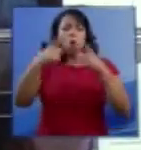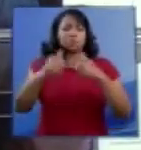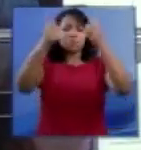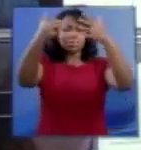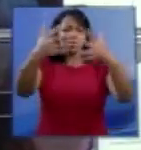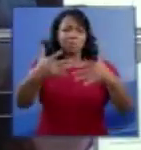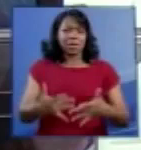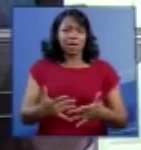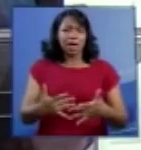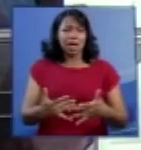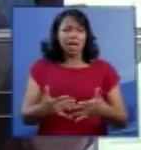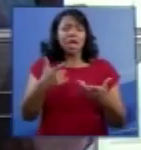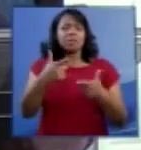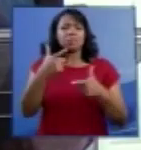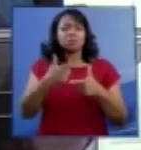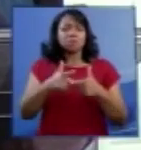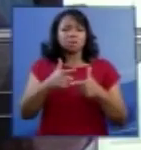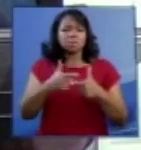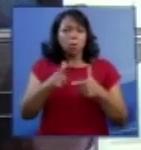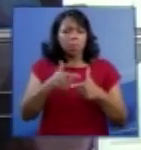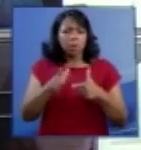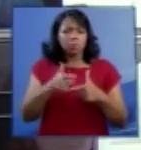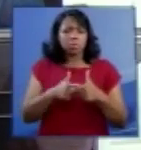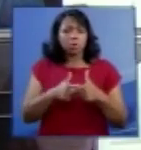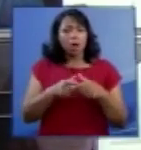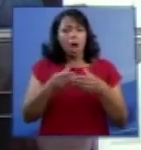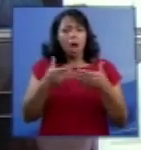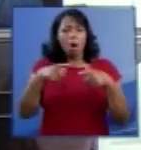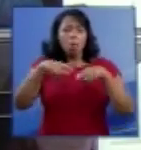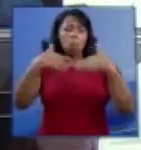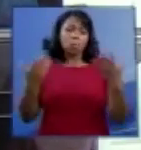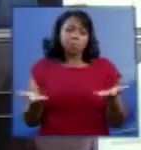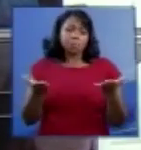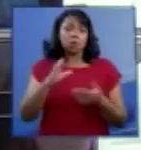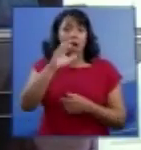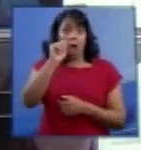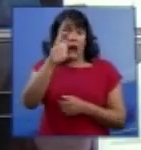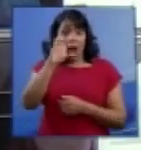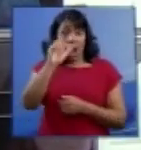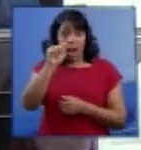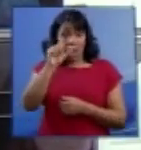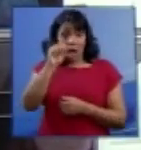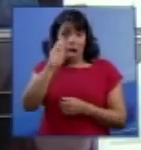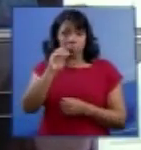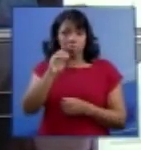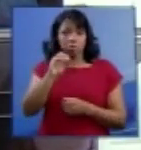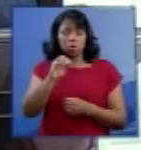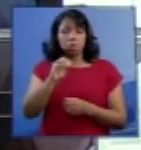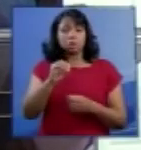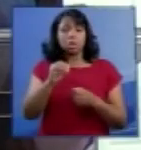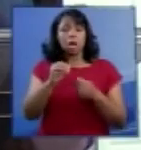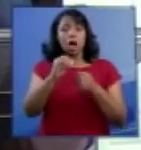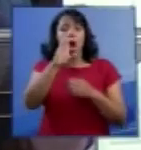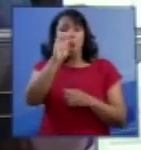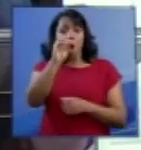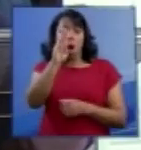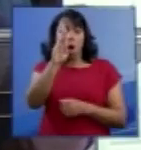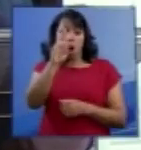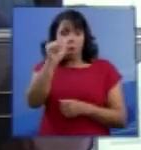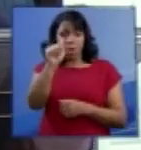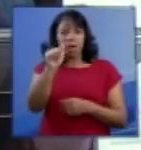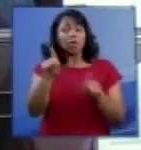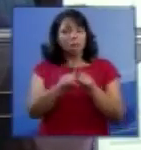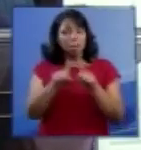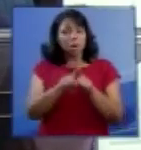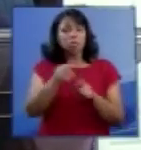essas convenções? ao acaso? Isto seria obra do acaso? Então, mantemos